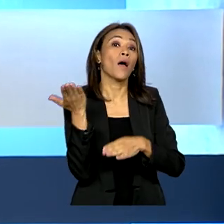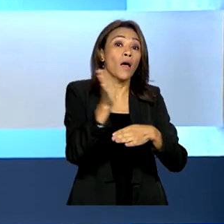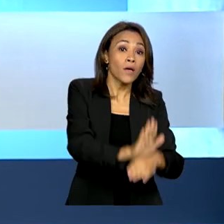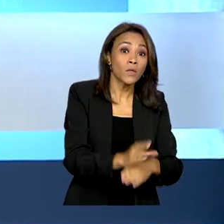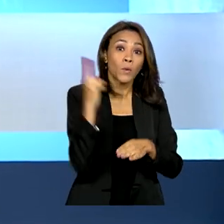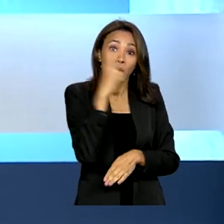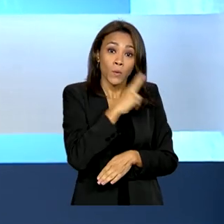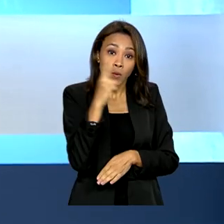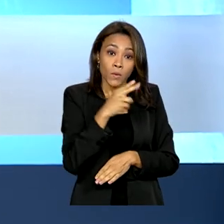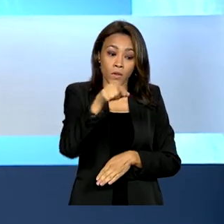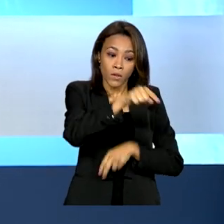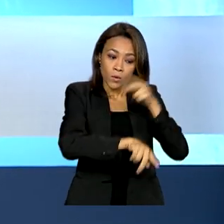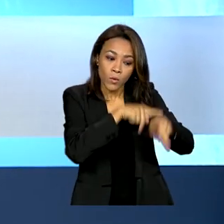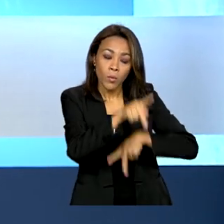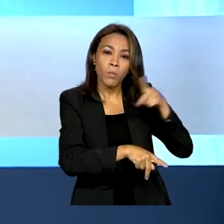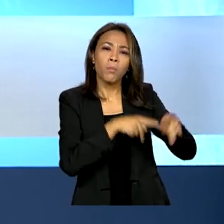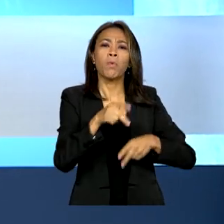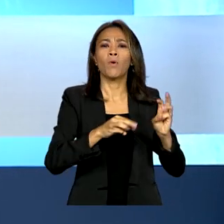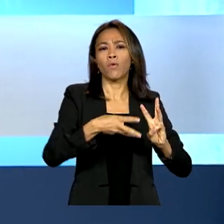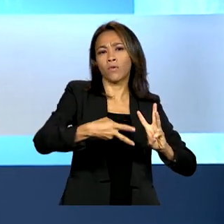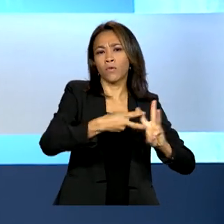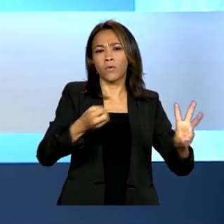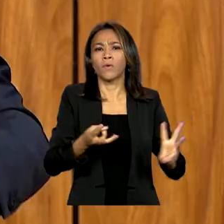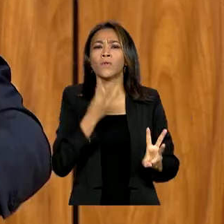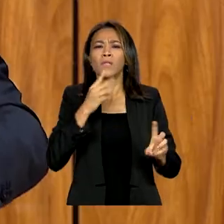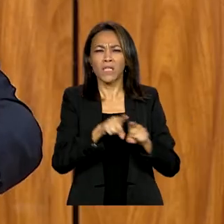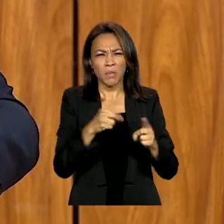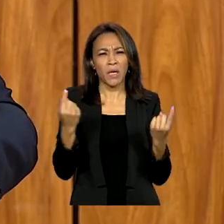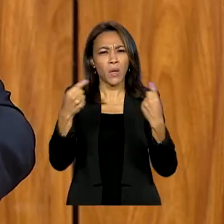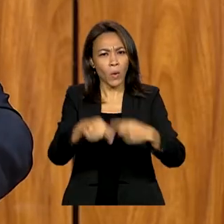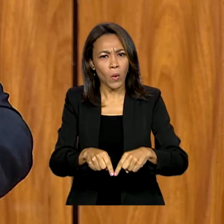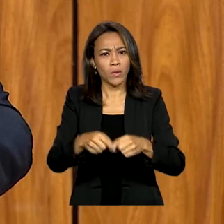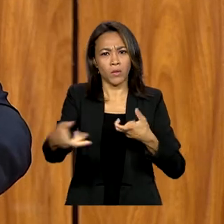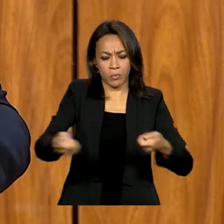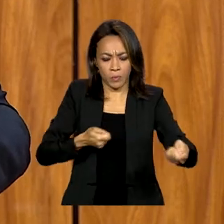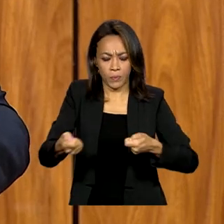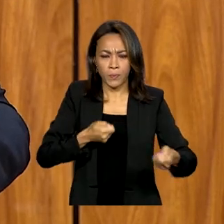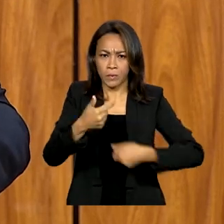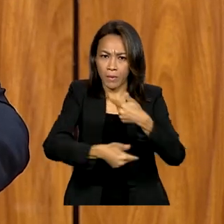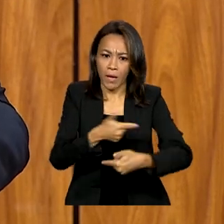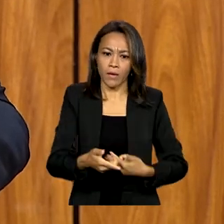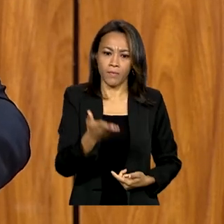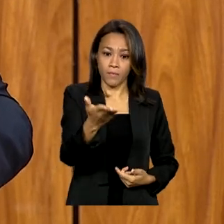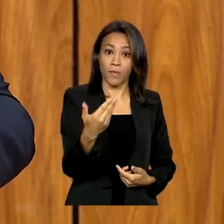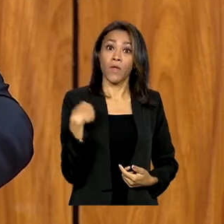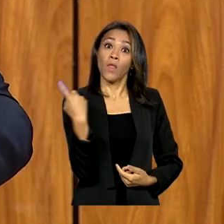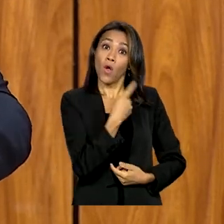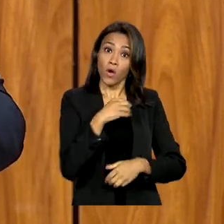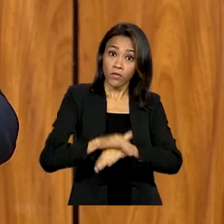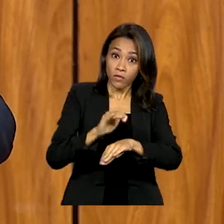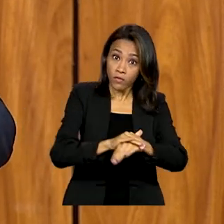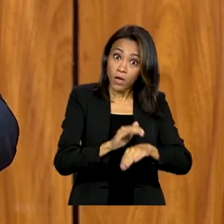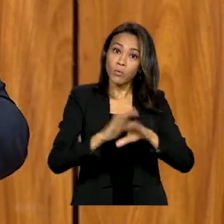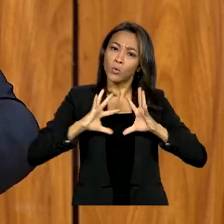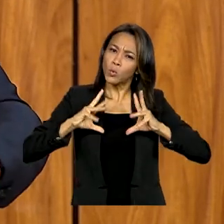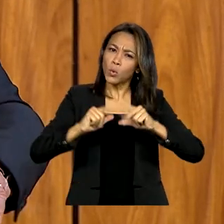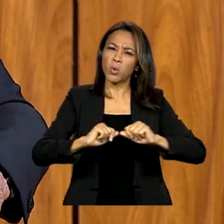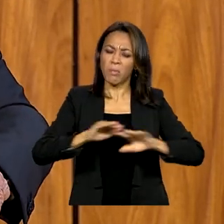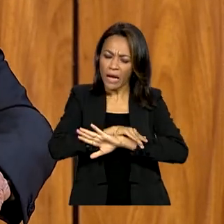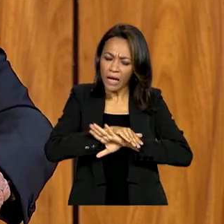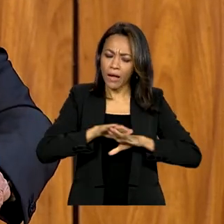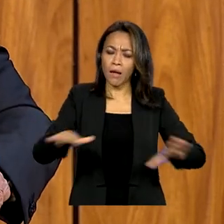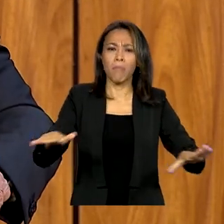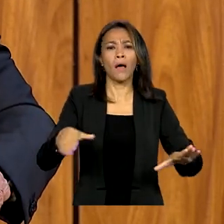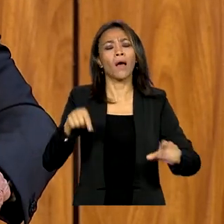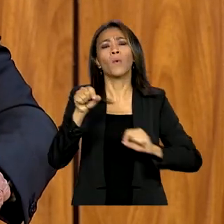povo Yanomami e combater o garimpo ilegal. Nós vamos tomar todas as atitudes para acabar com o garimpo